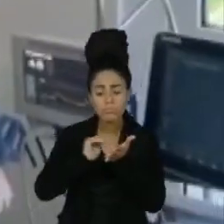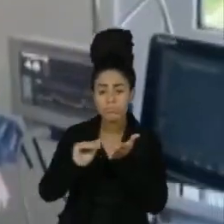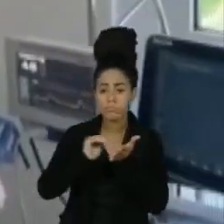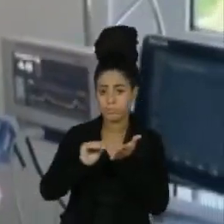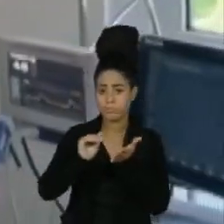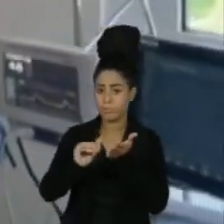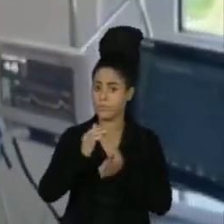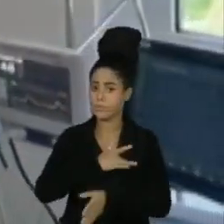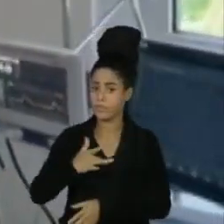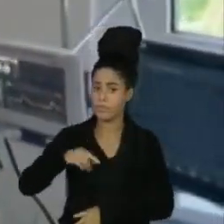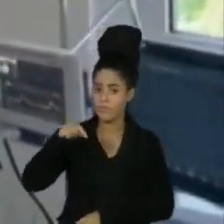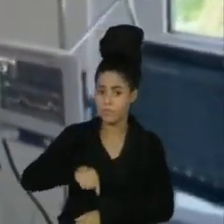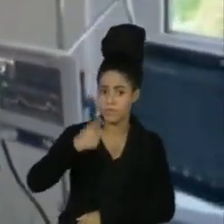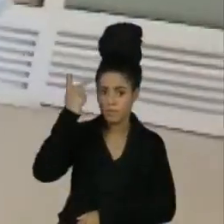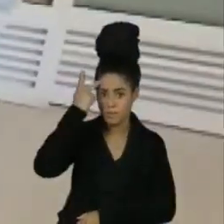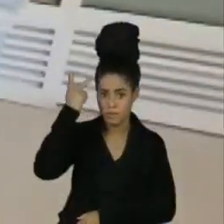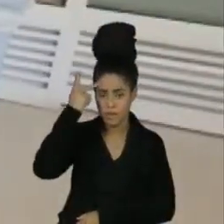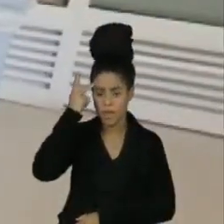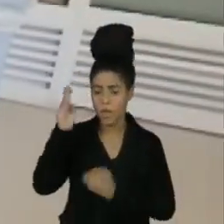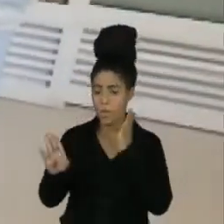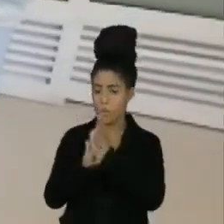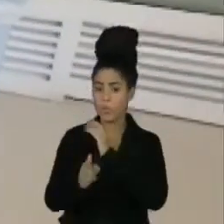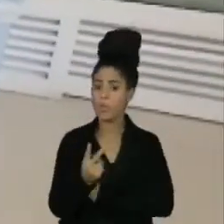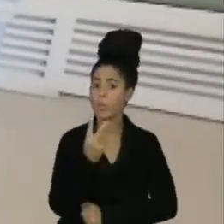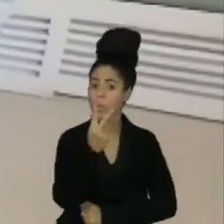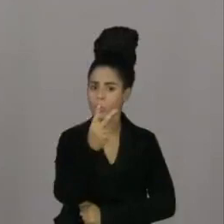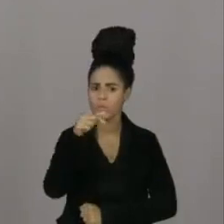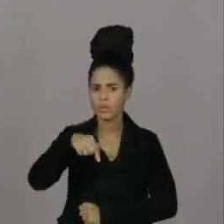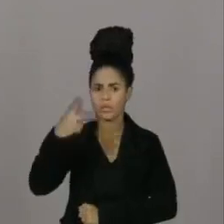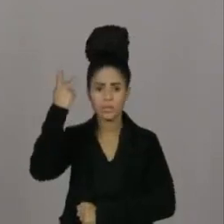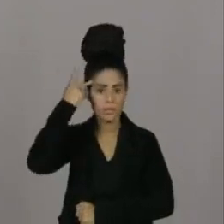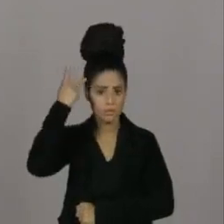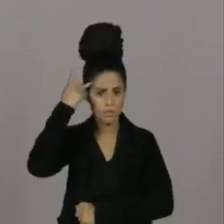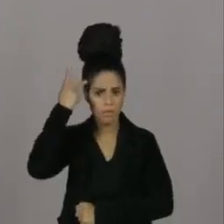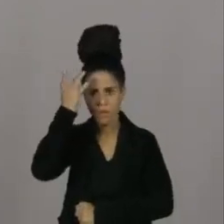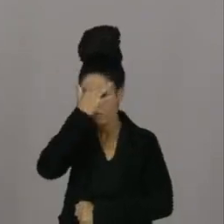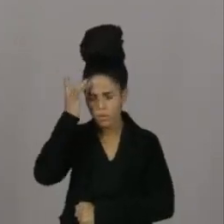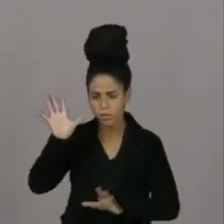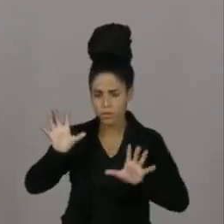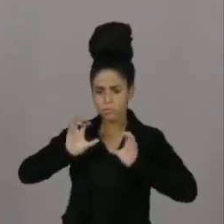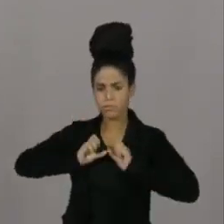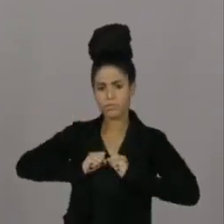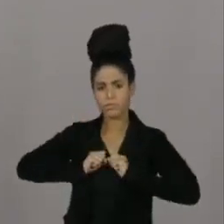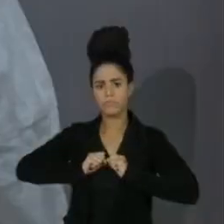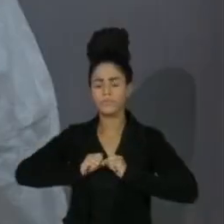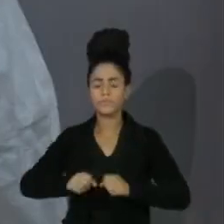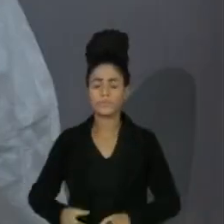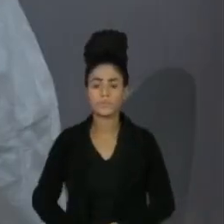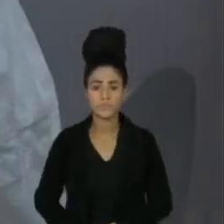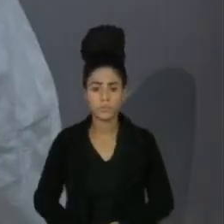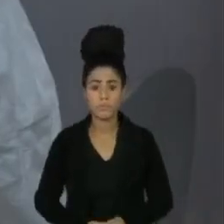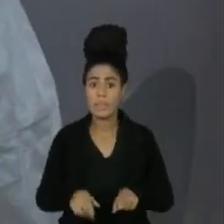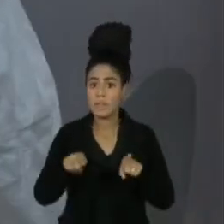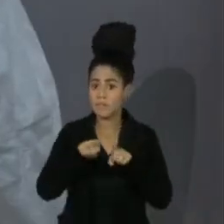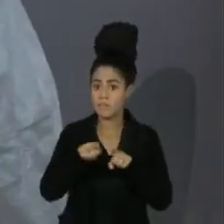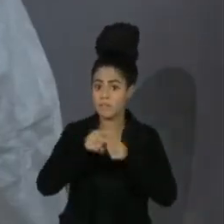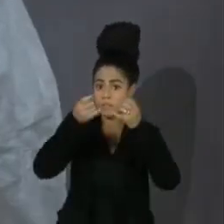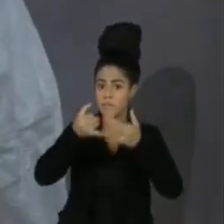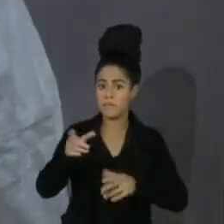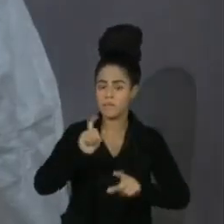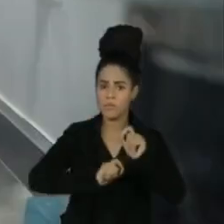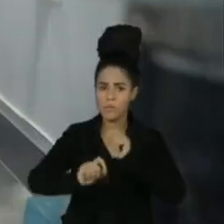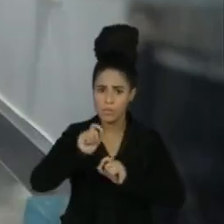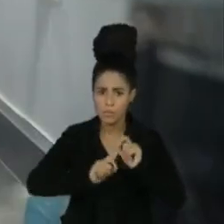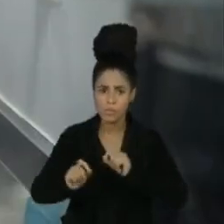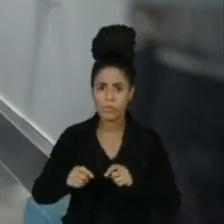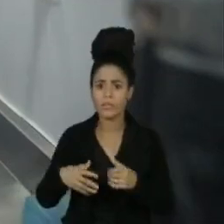Paulo confirma a identificação de dois casos no município de São Paulo, sem indicar o perfil dos pacientes. O texto também informa que